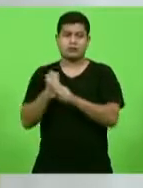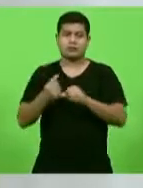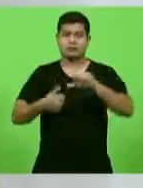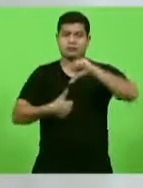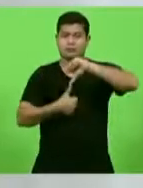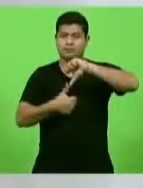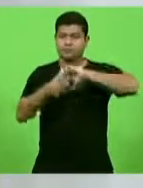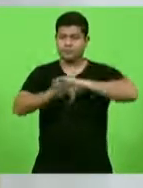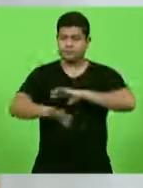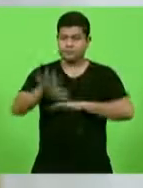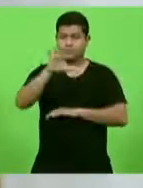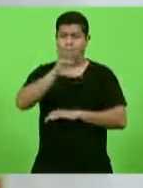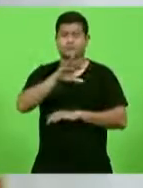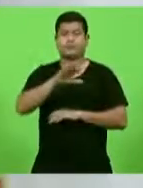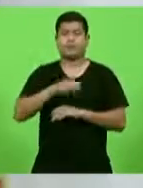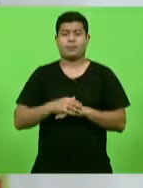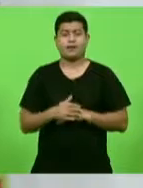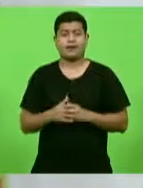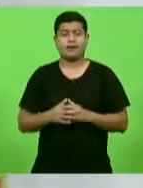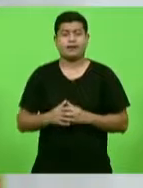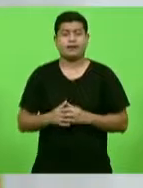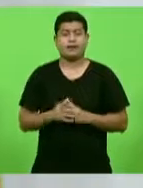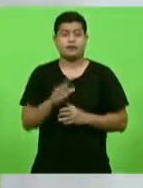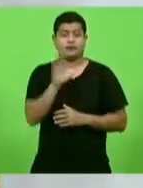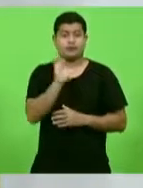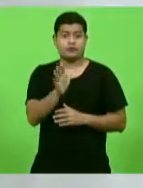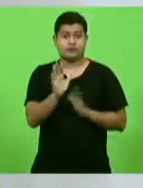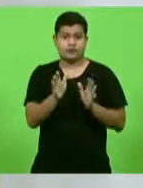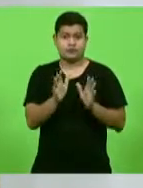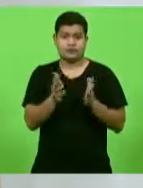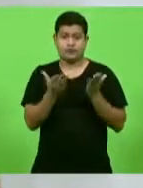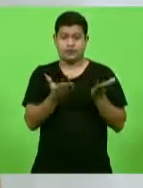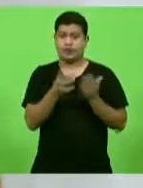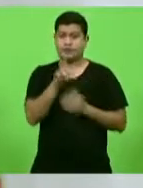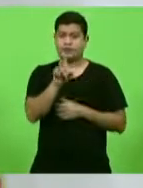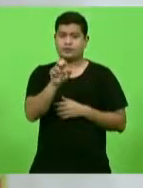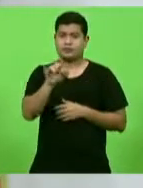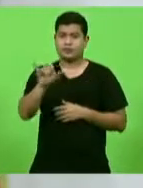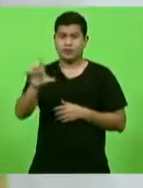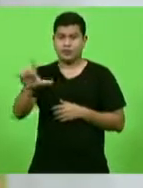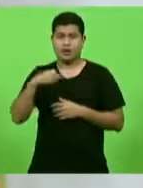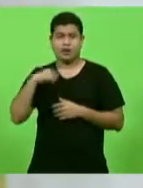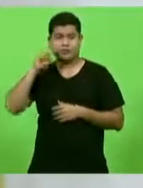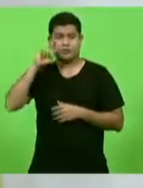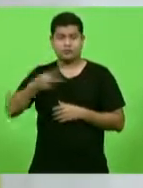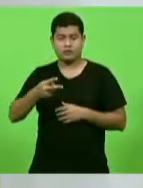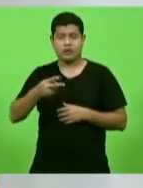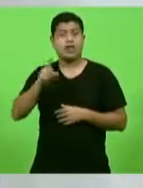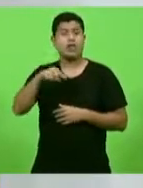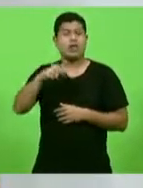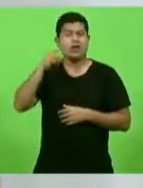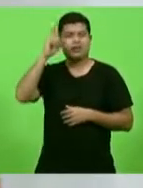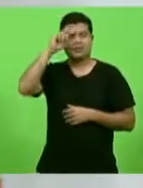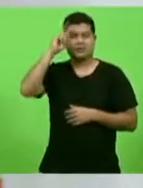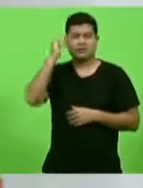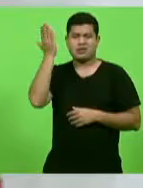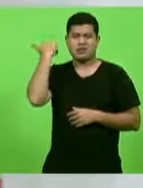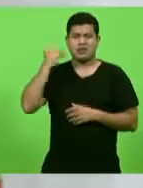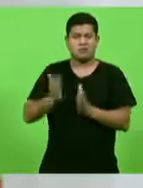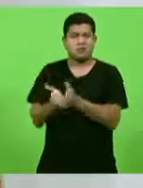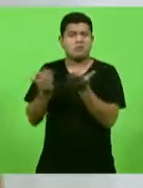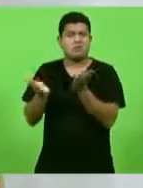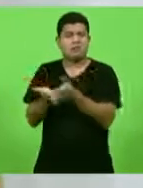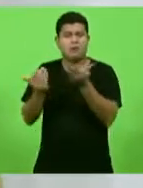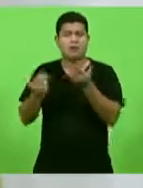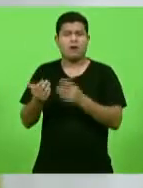como agente de transformação entre jovens líderes, é aquele rapaz que veio da favela, da feira, mas